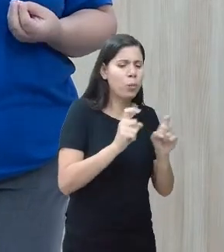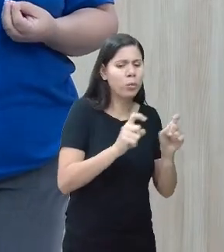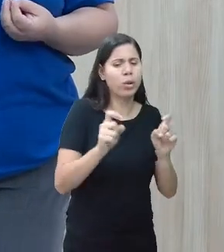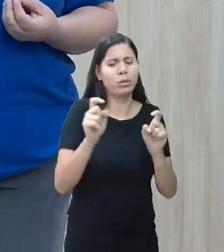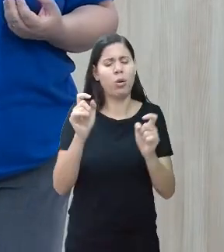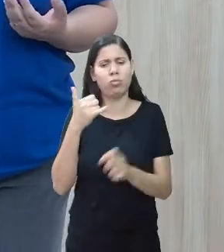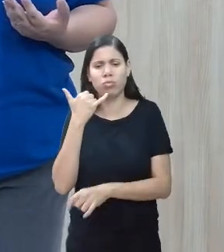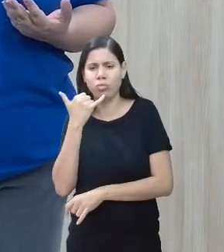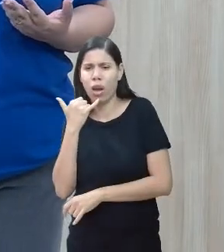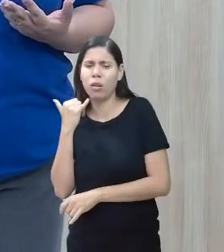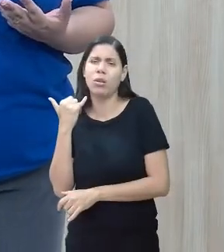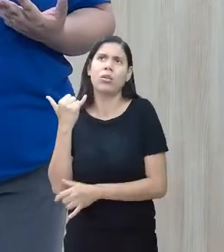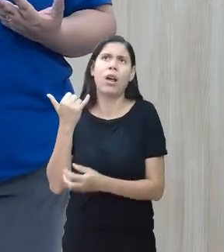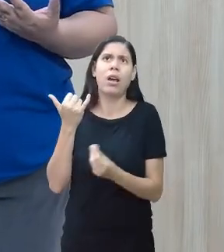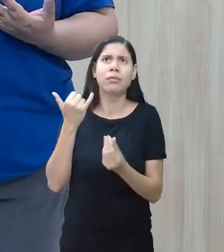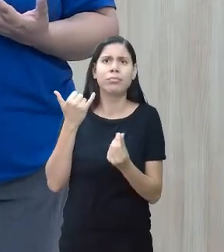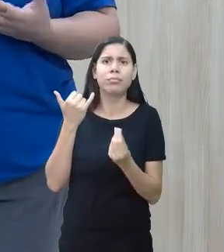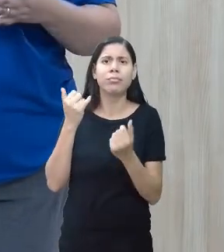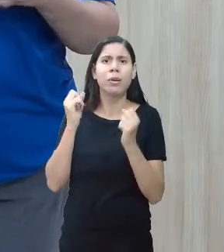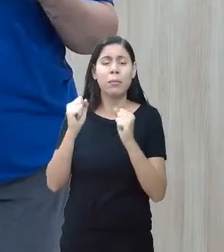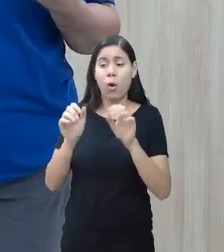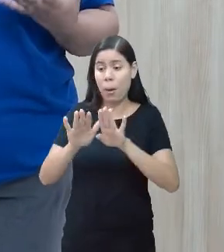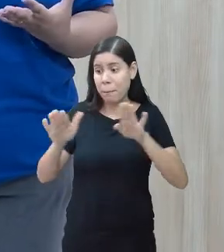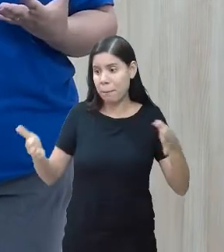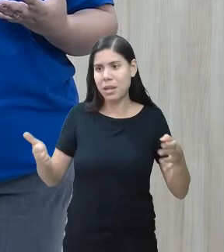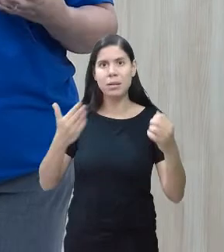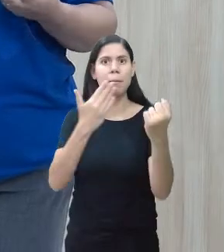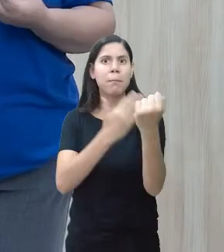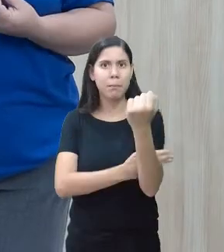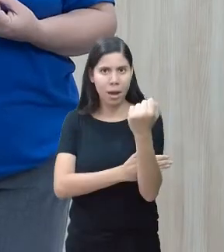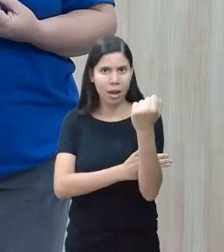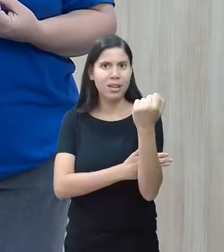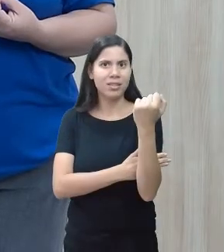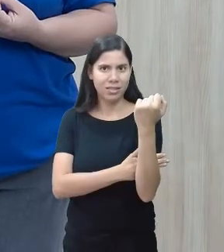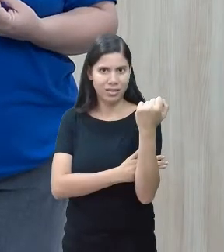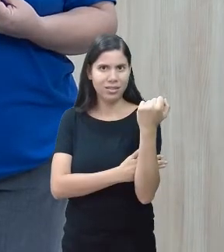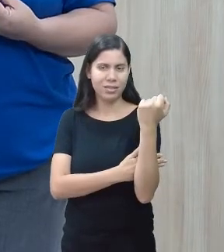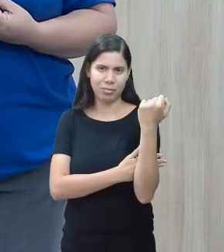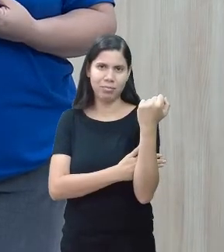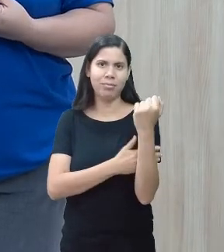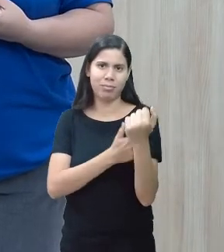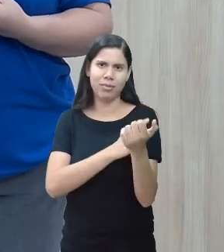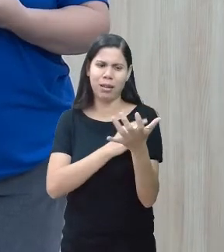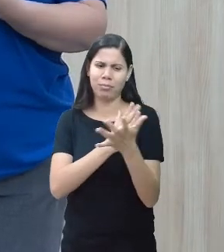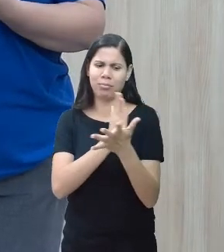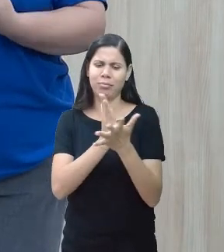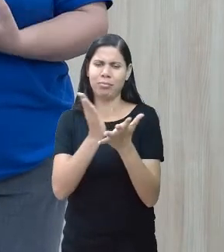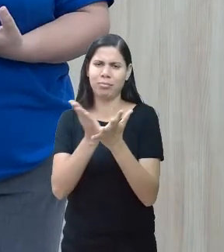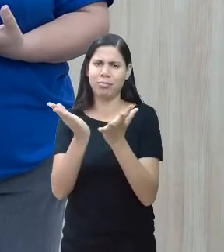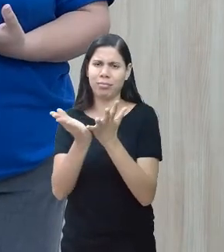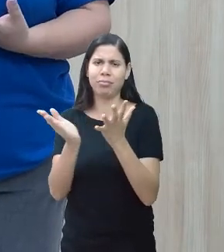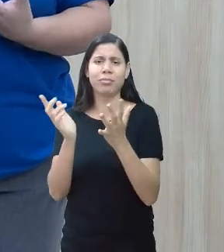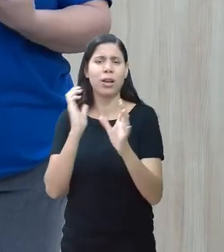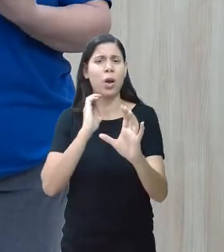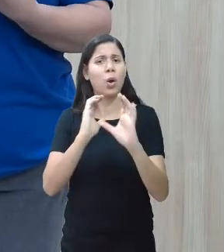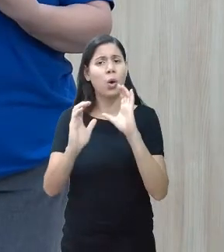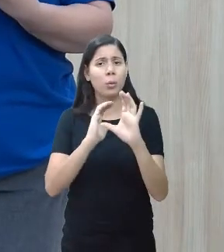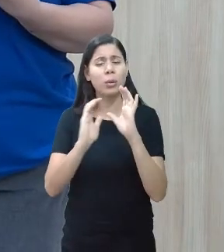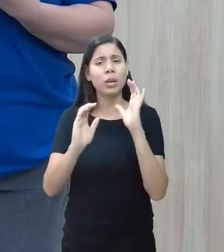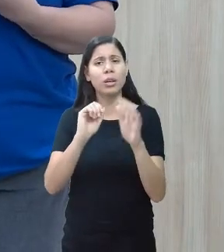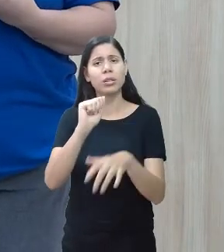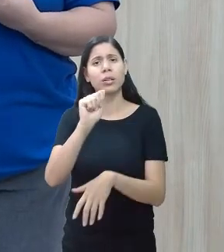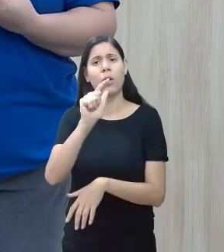smartphone, através das mesas, das pastas com os cards. Mas comunicação alternativa é